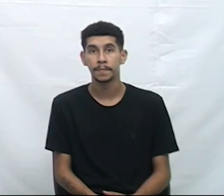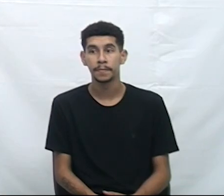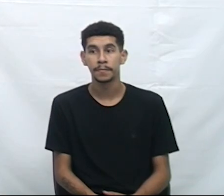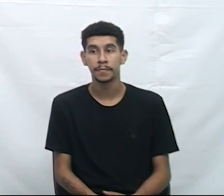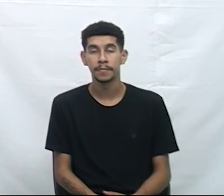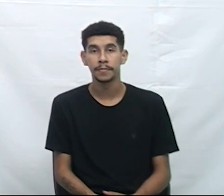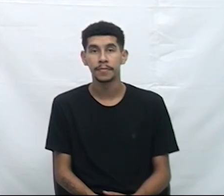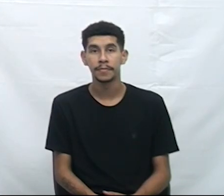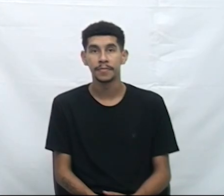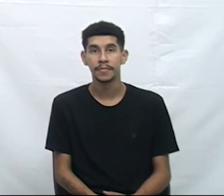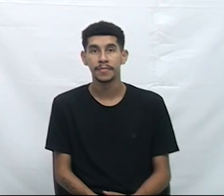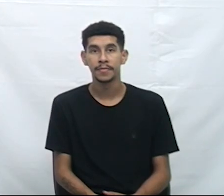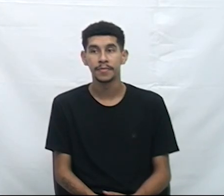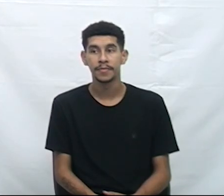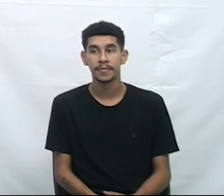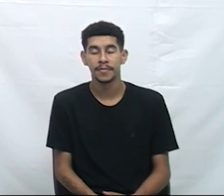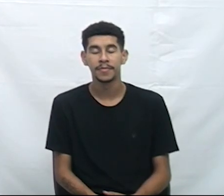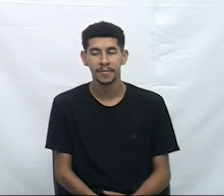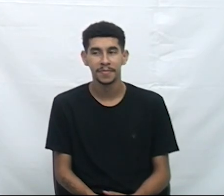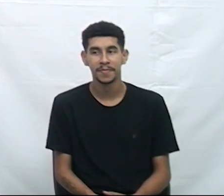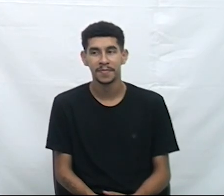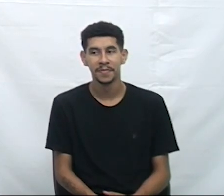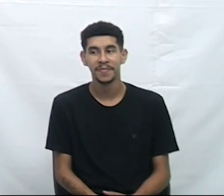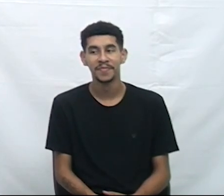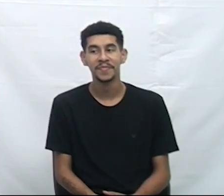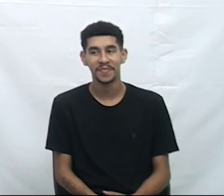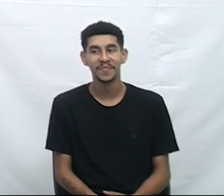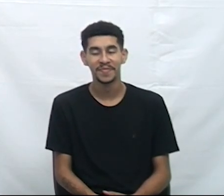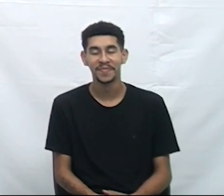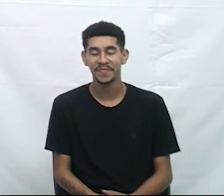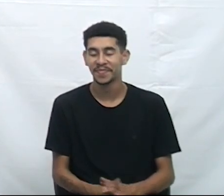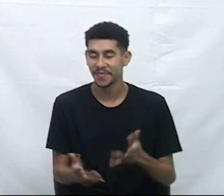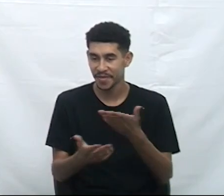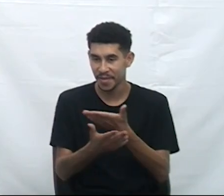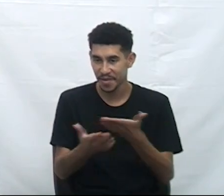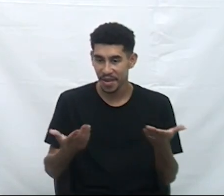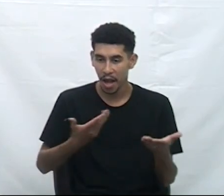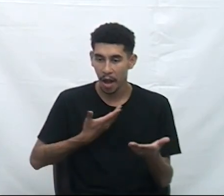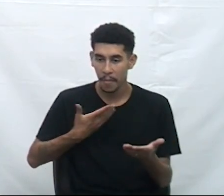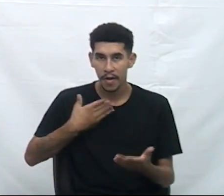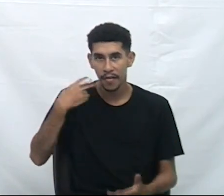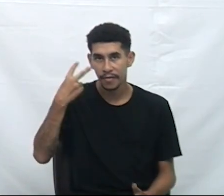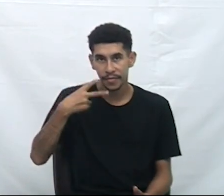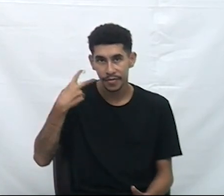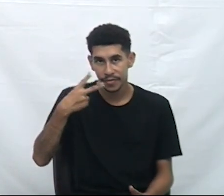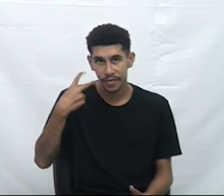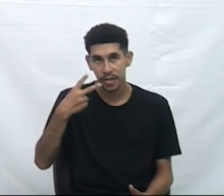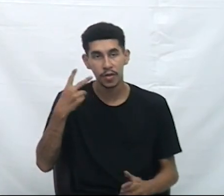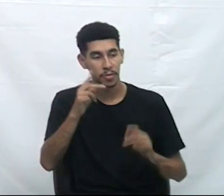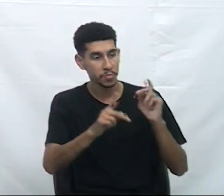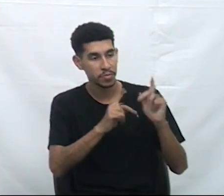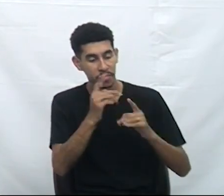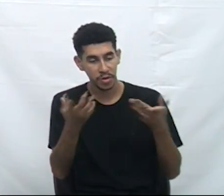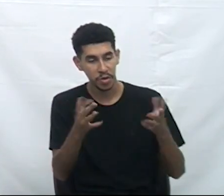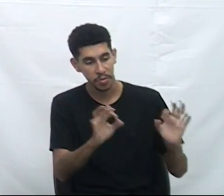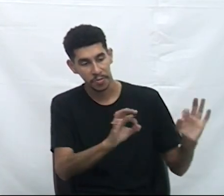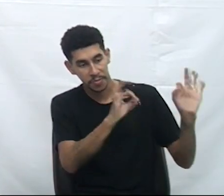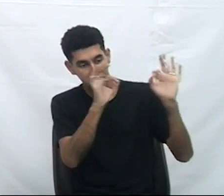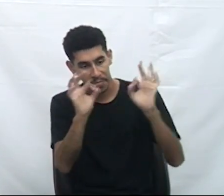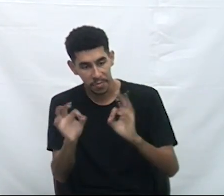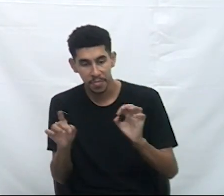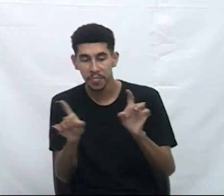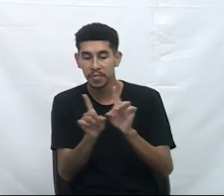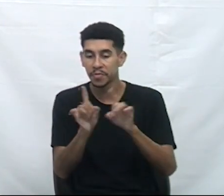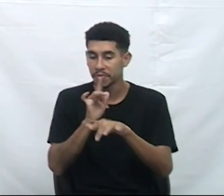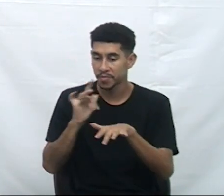Presidente, demais membros da mesa, colegas vereadores, vereadoras, público presente, que nos assistem também pelas